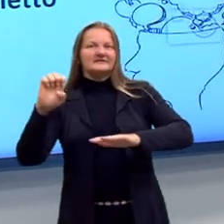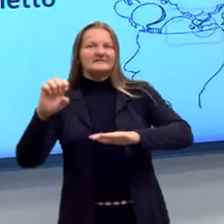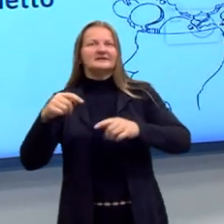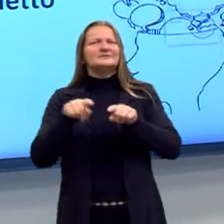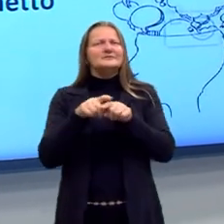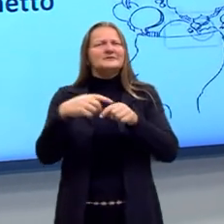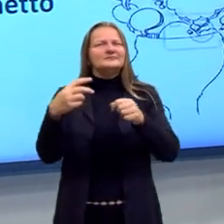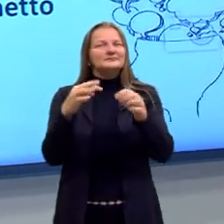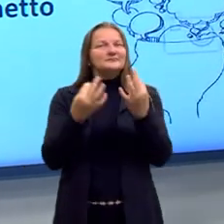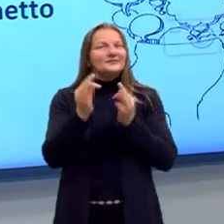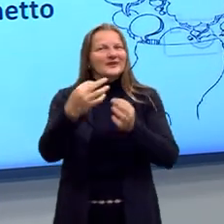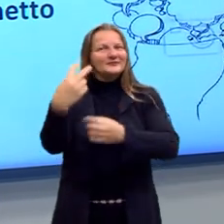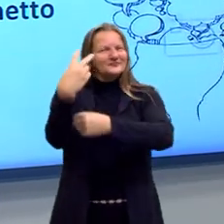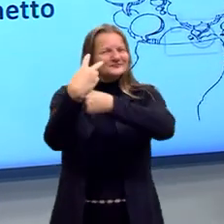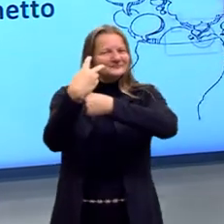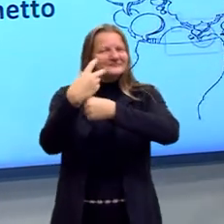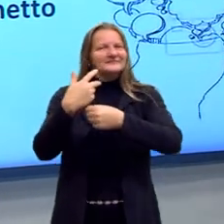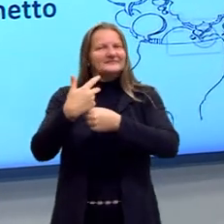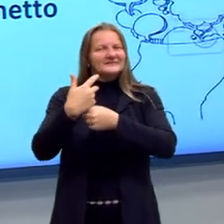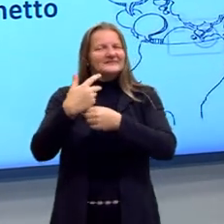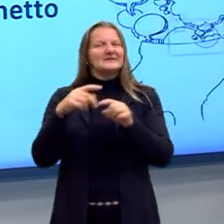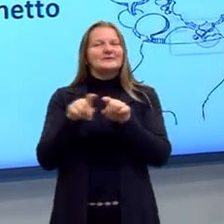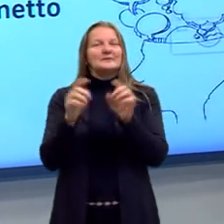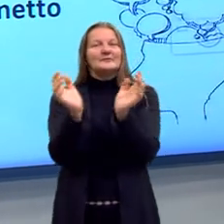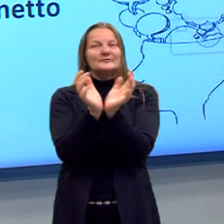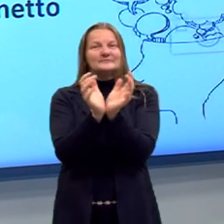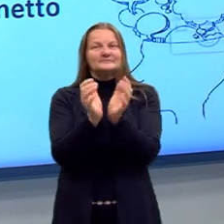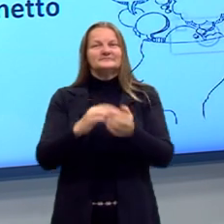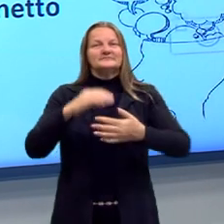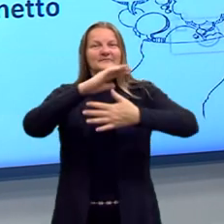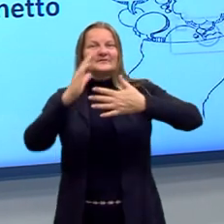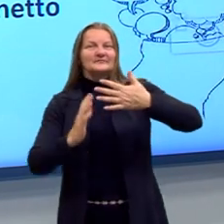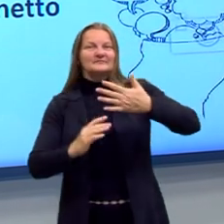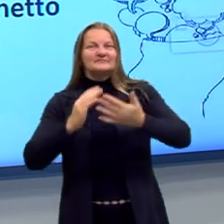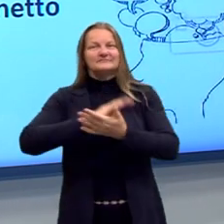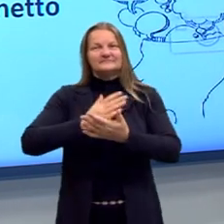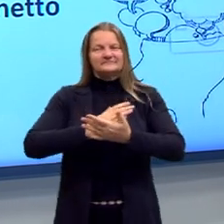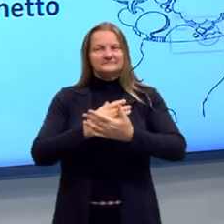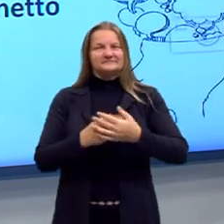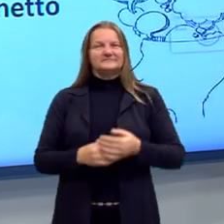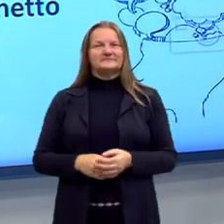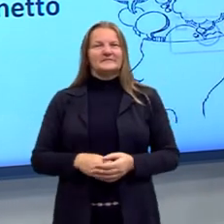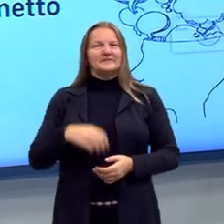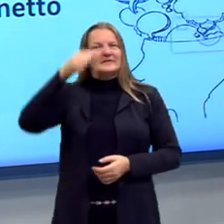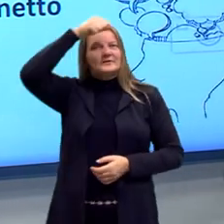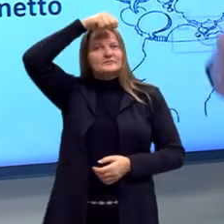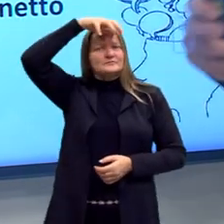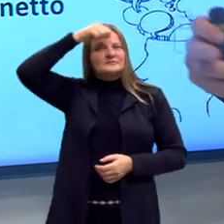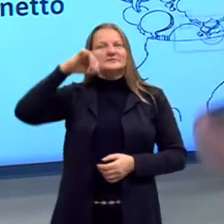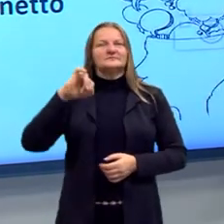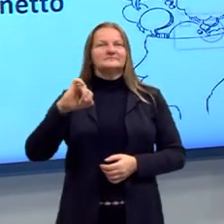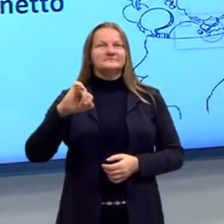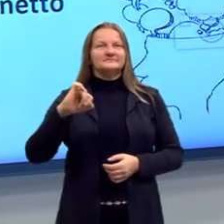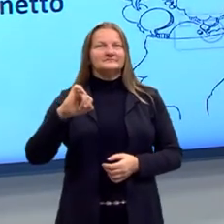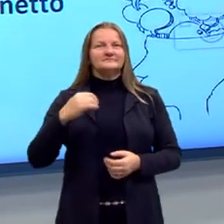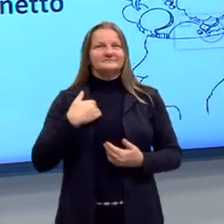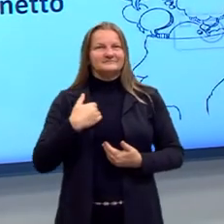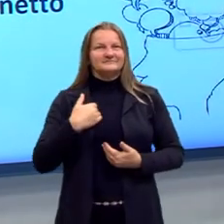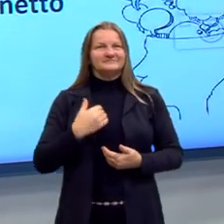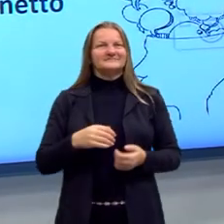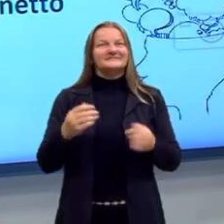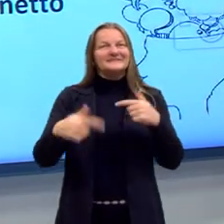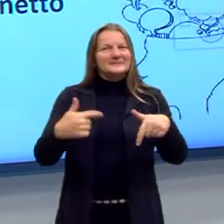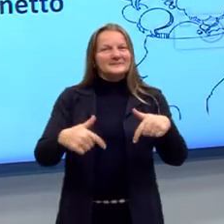da equipe técnica, também as nossas colegas intérpretes de Libras, a Suzana e a Lucy Meia, pessoas que